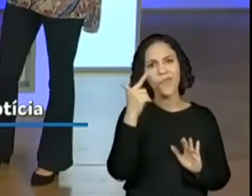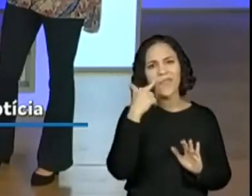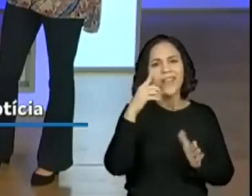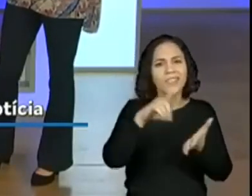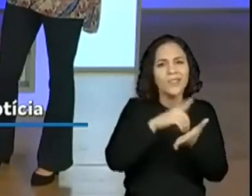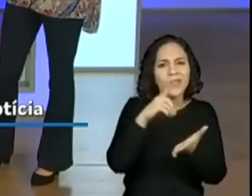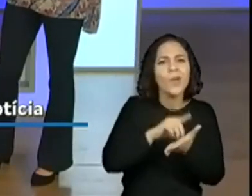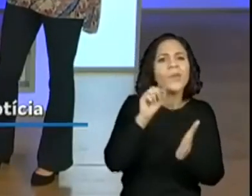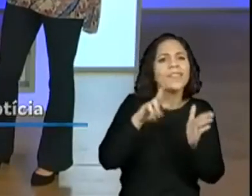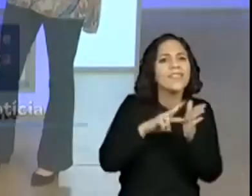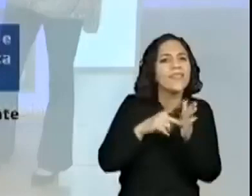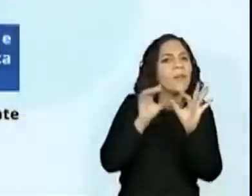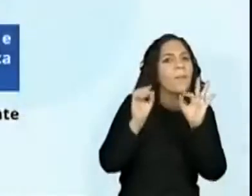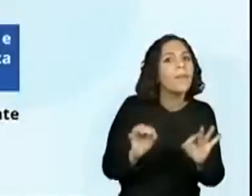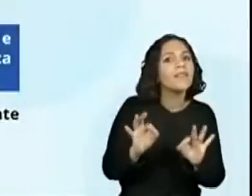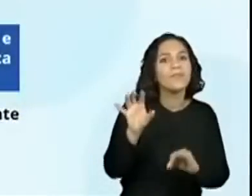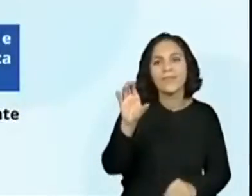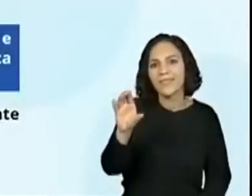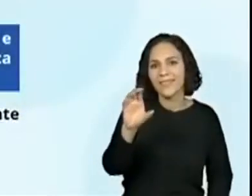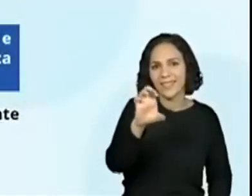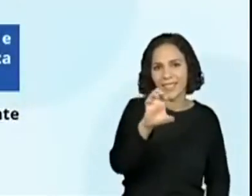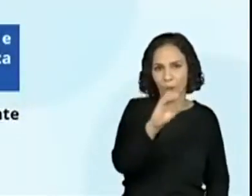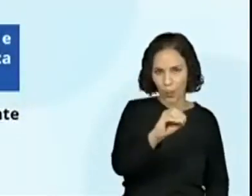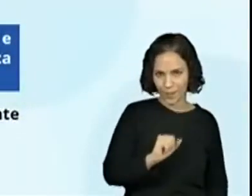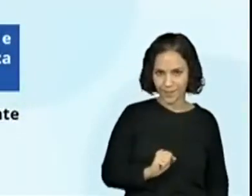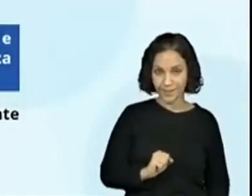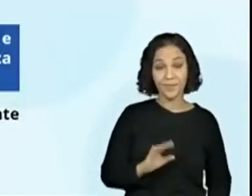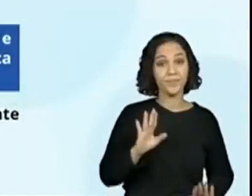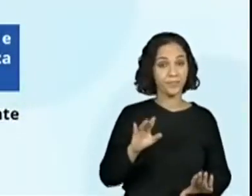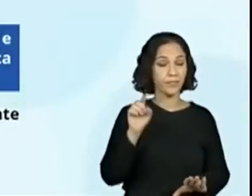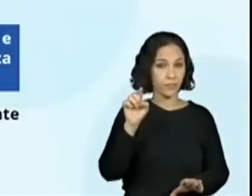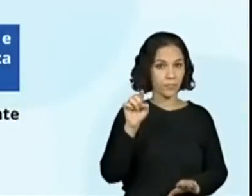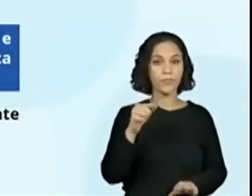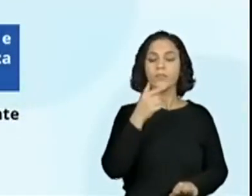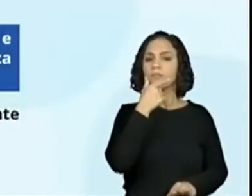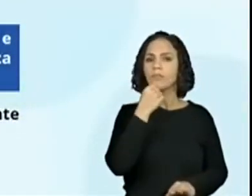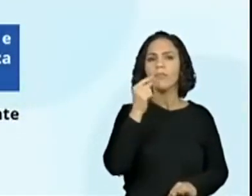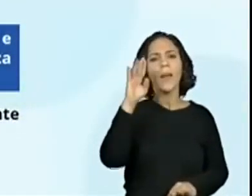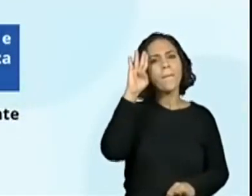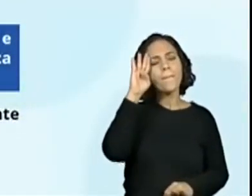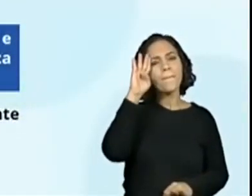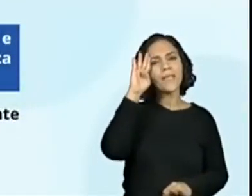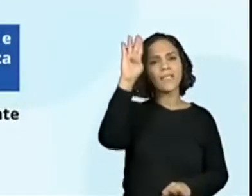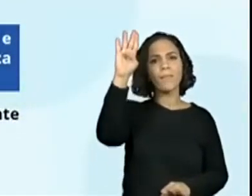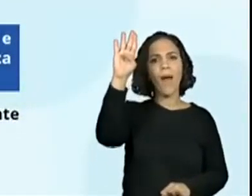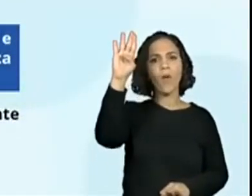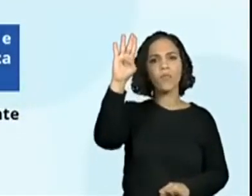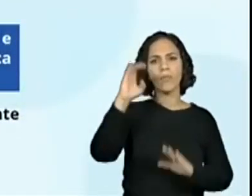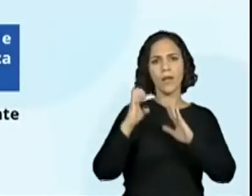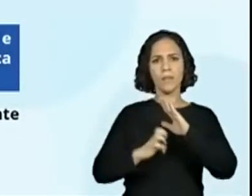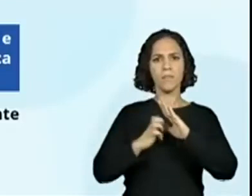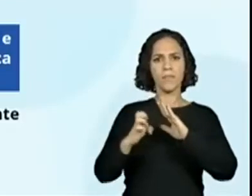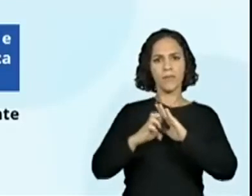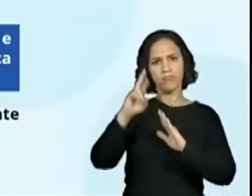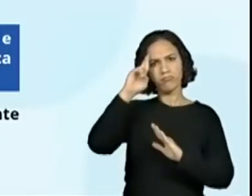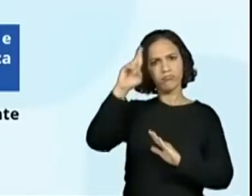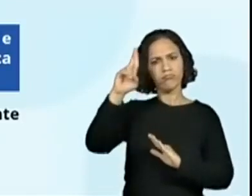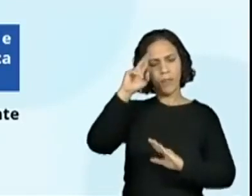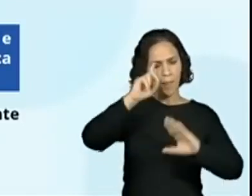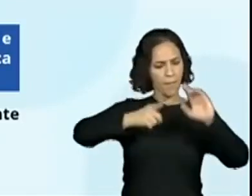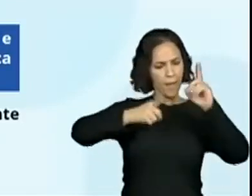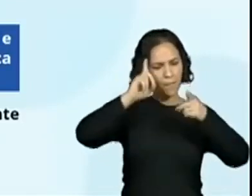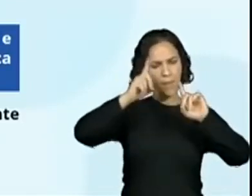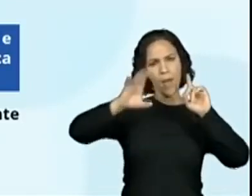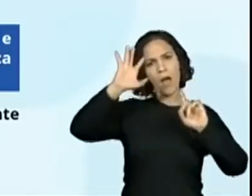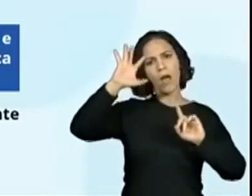da letra mesmo o que significa, né? O CEO é o principal cargo de uma empresa. É ele quem resolve e